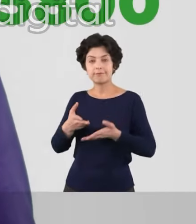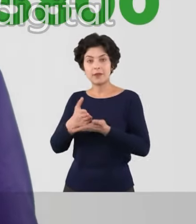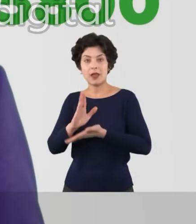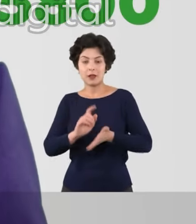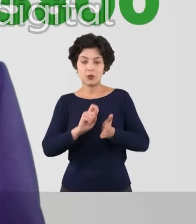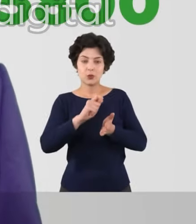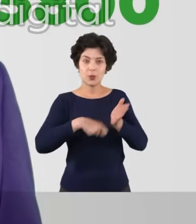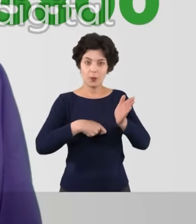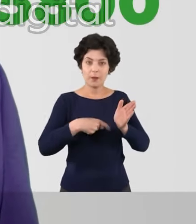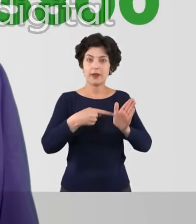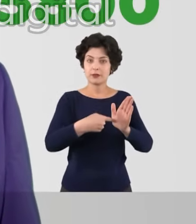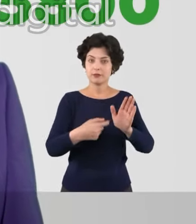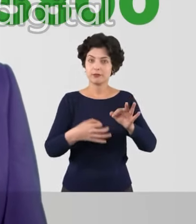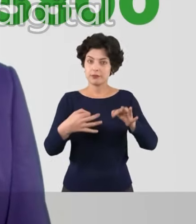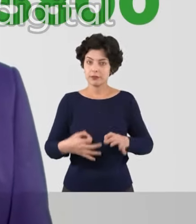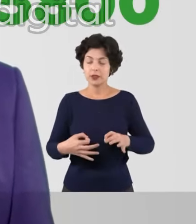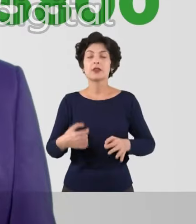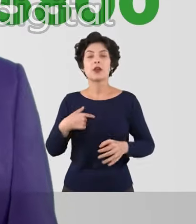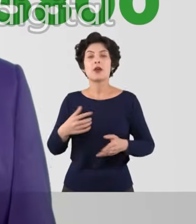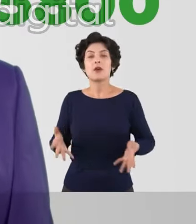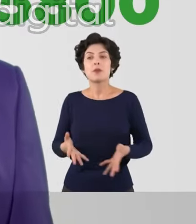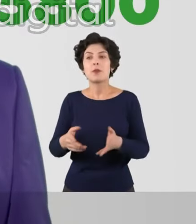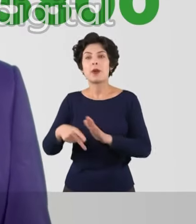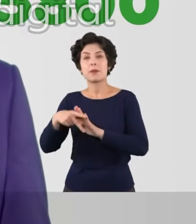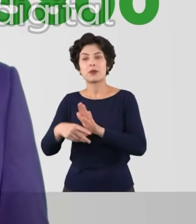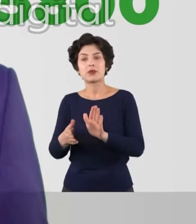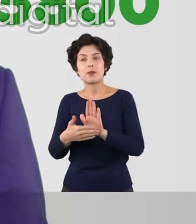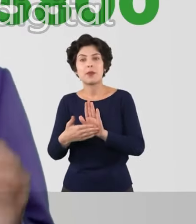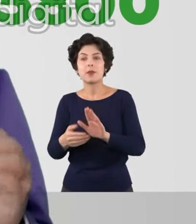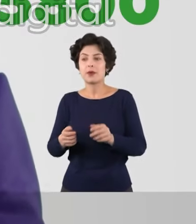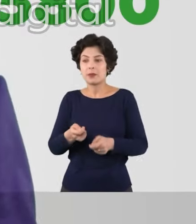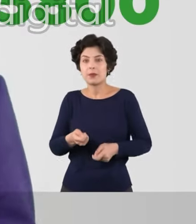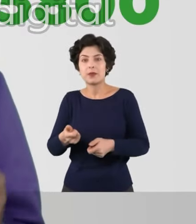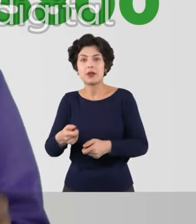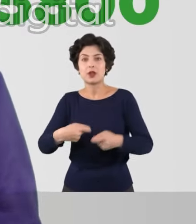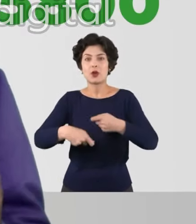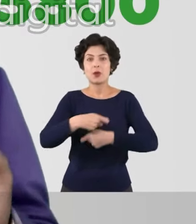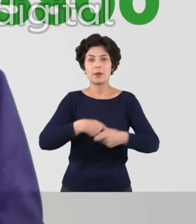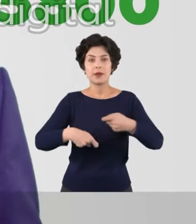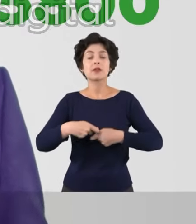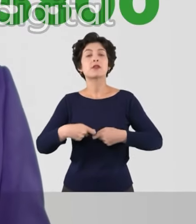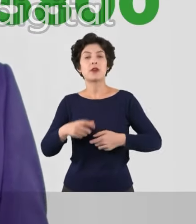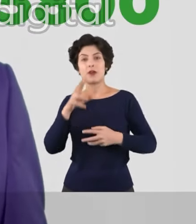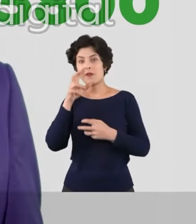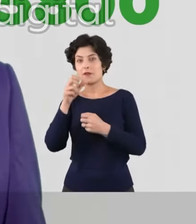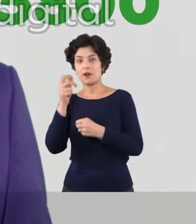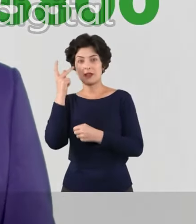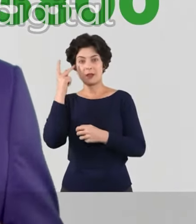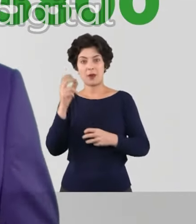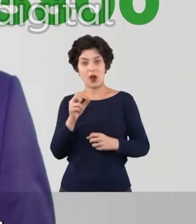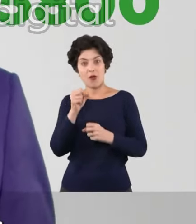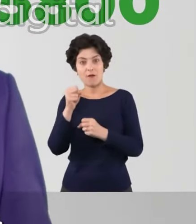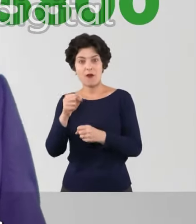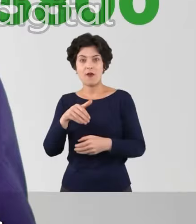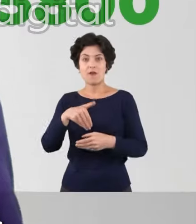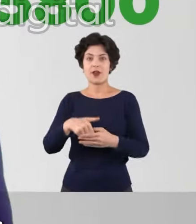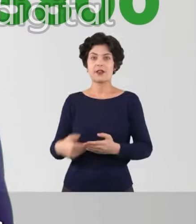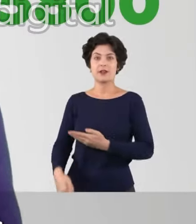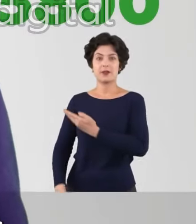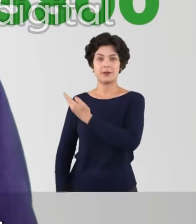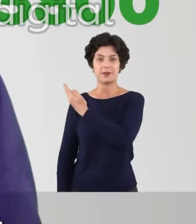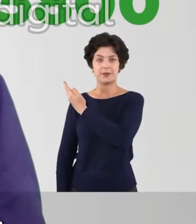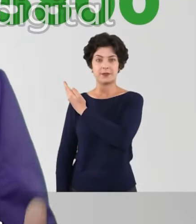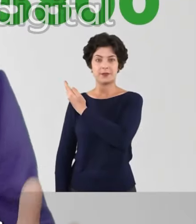fundiária, que regulariza sua propriedade. Vou promover projetos que beneficiem e protejam o comércio. Comércio Forte, São Paulo Forte.